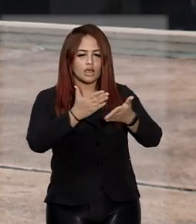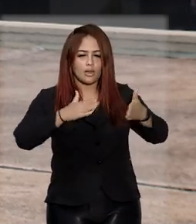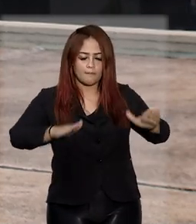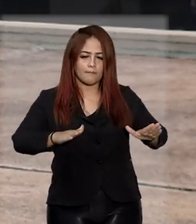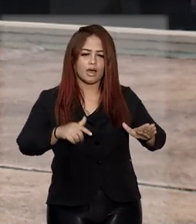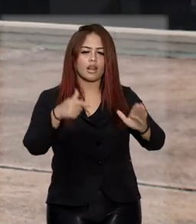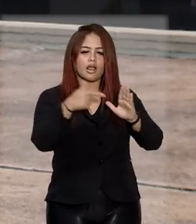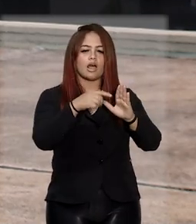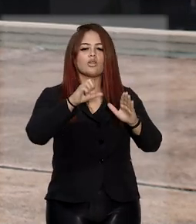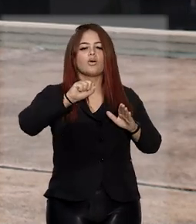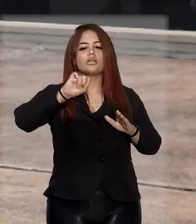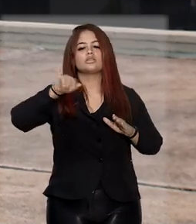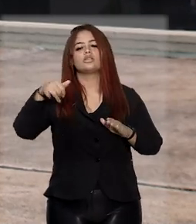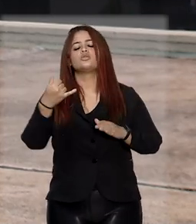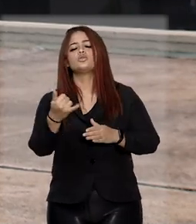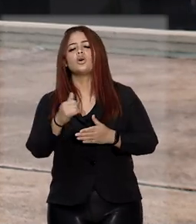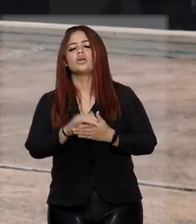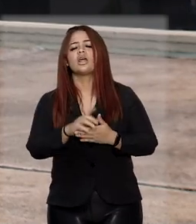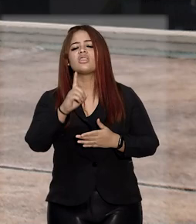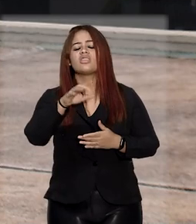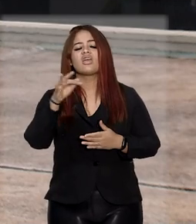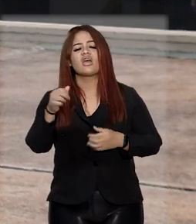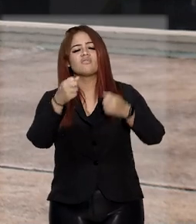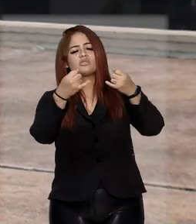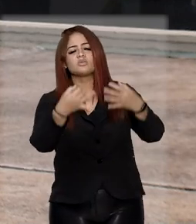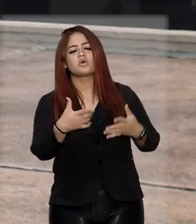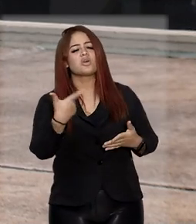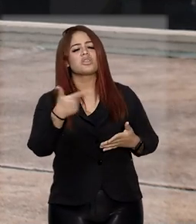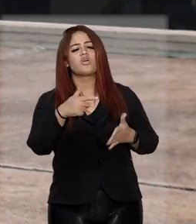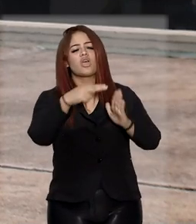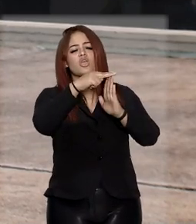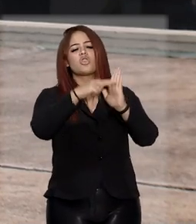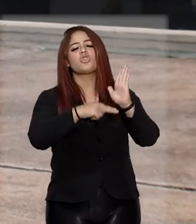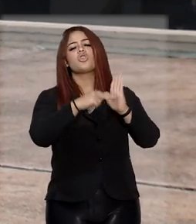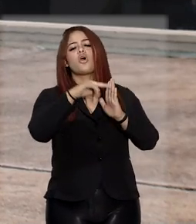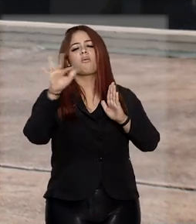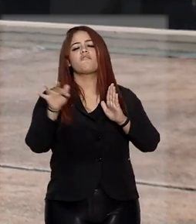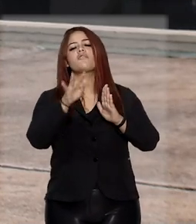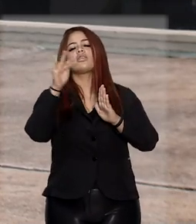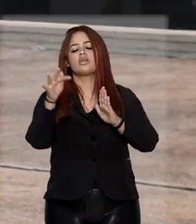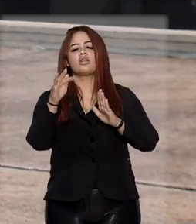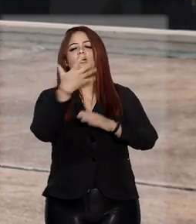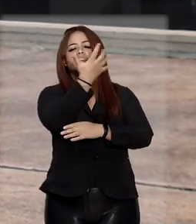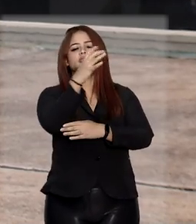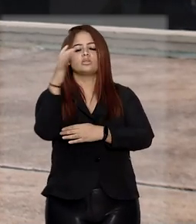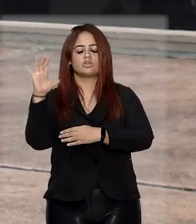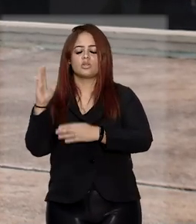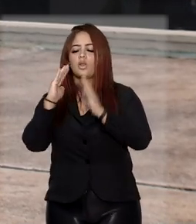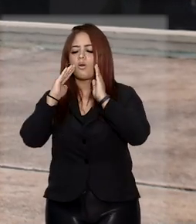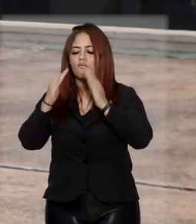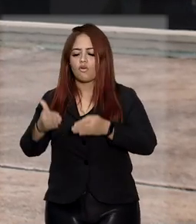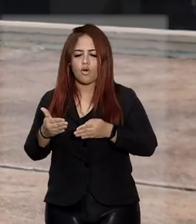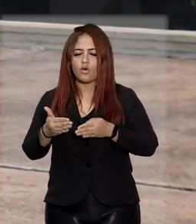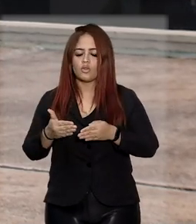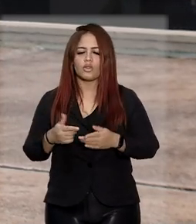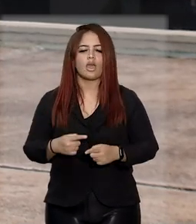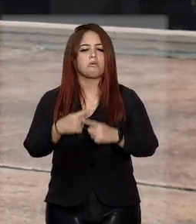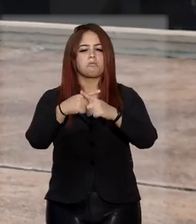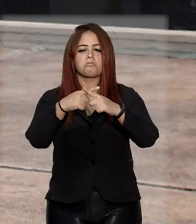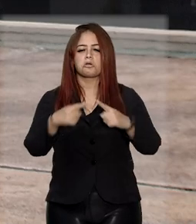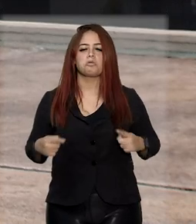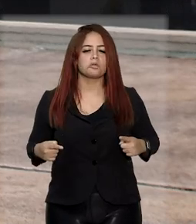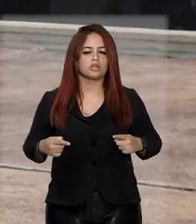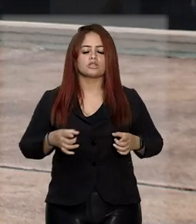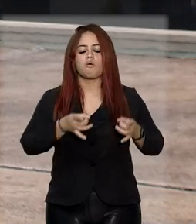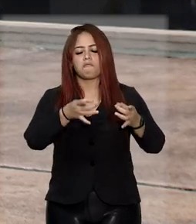STJ, o DF alegou que não há norma federal de cunho ambiental em relação à vedação à posse, à comercialização